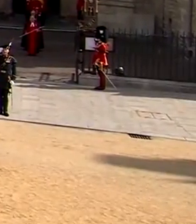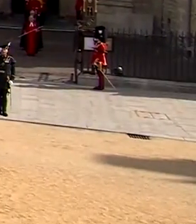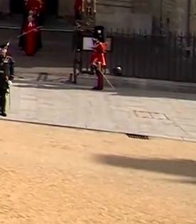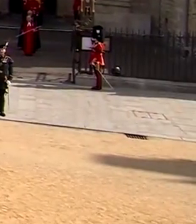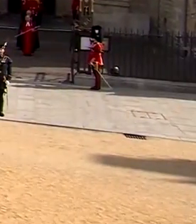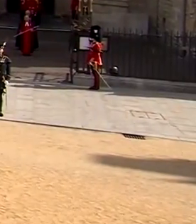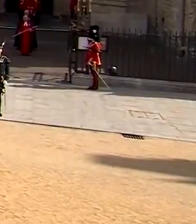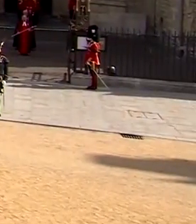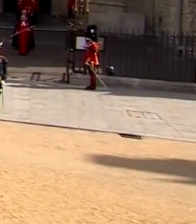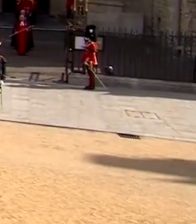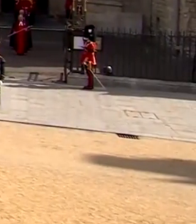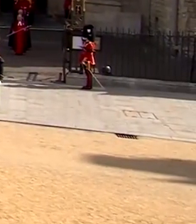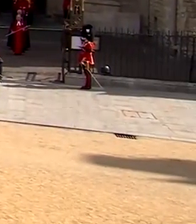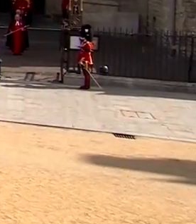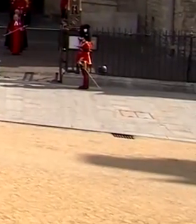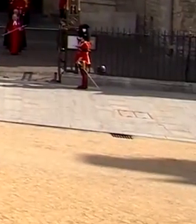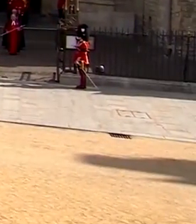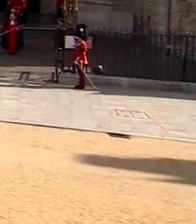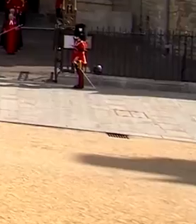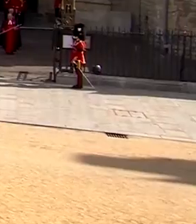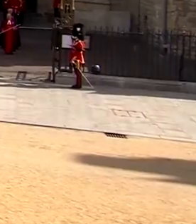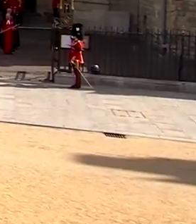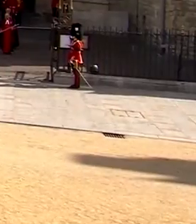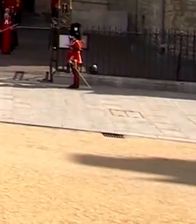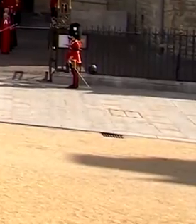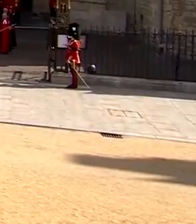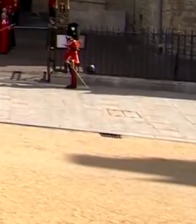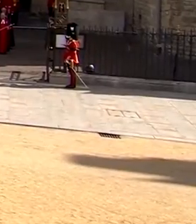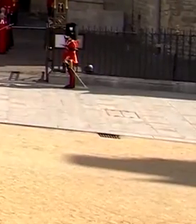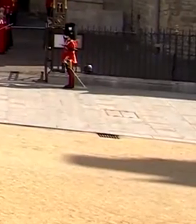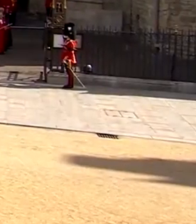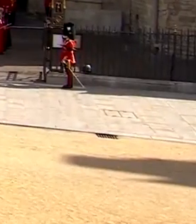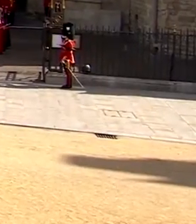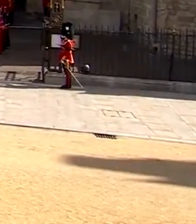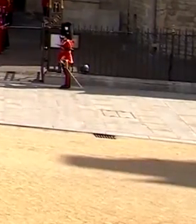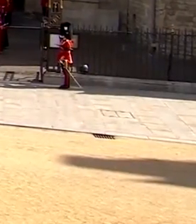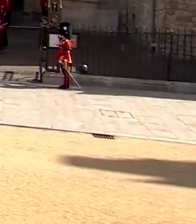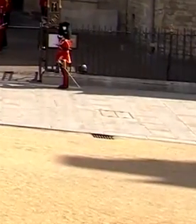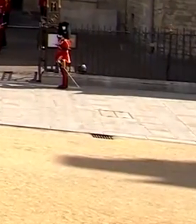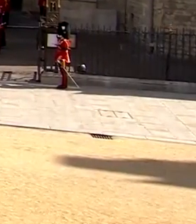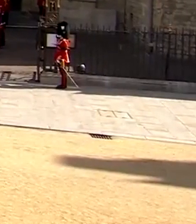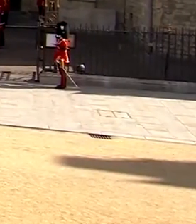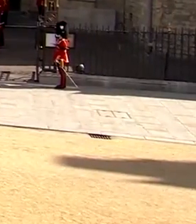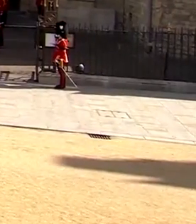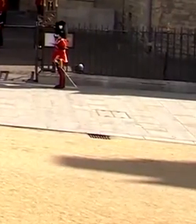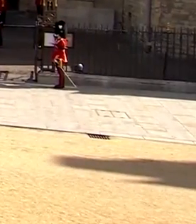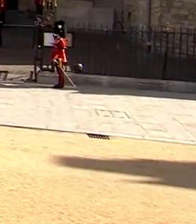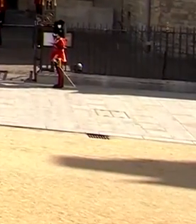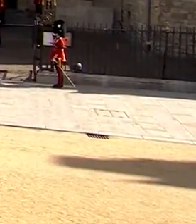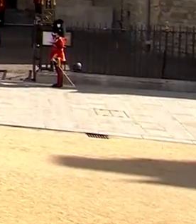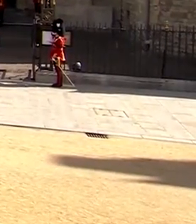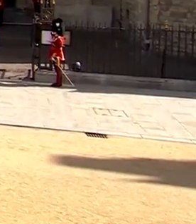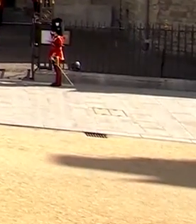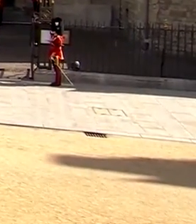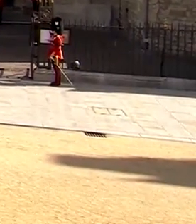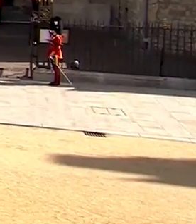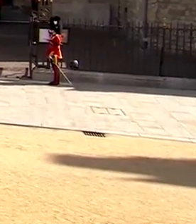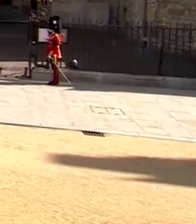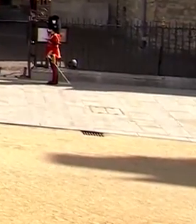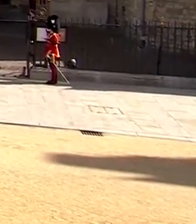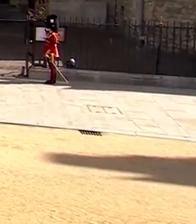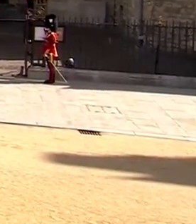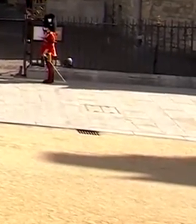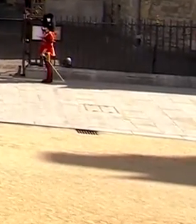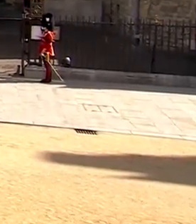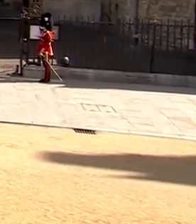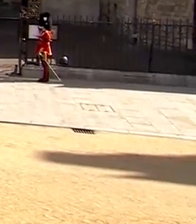Transcrição Transcrição e